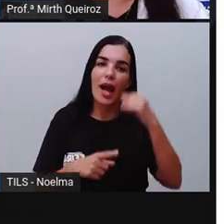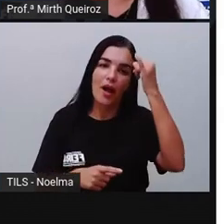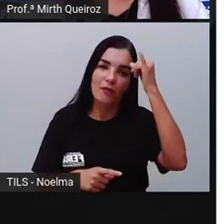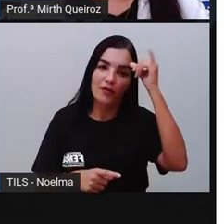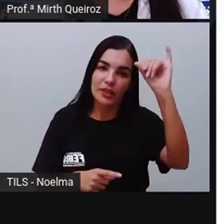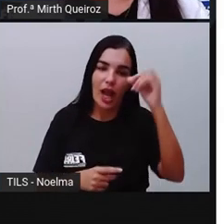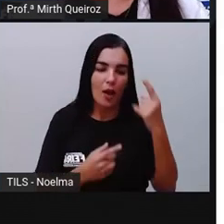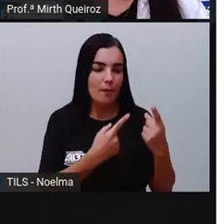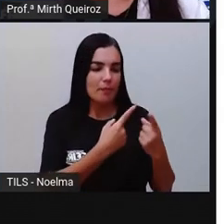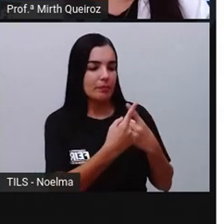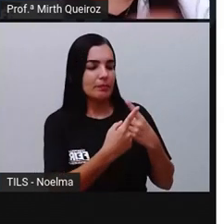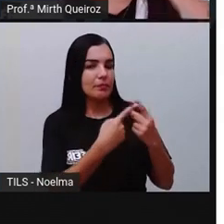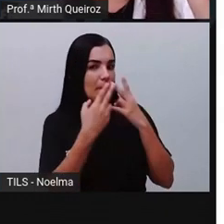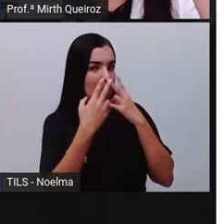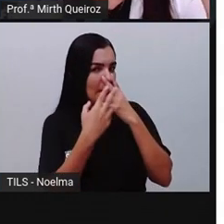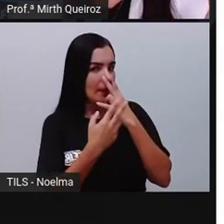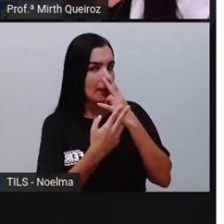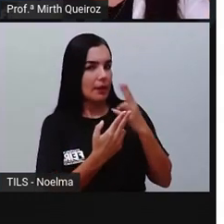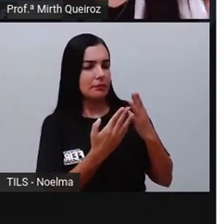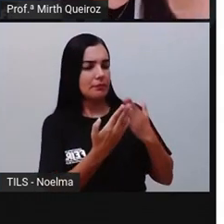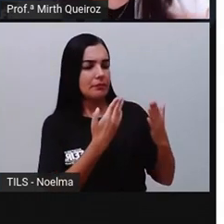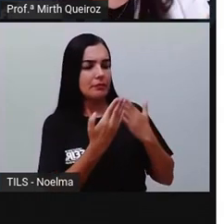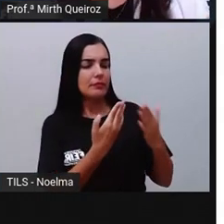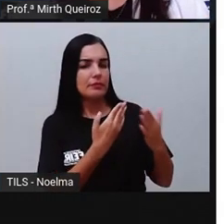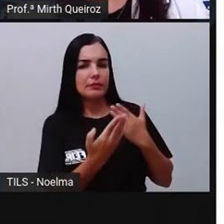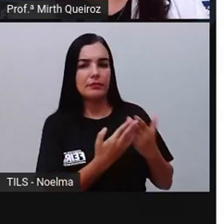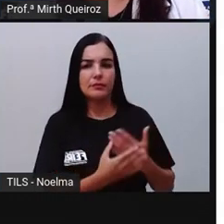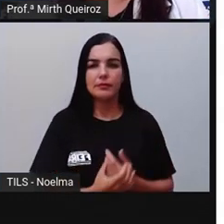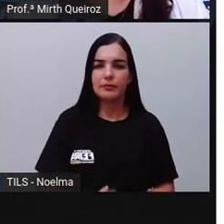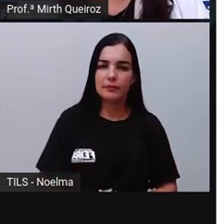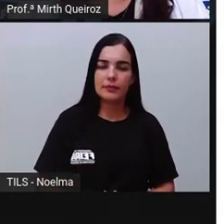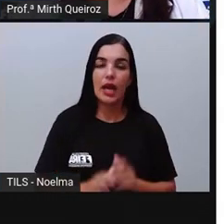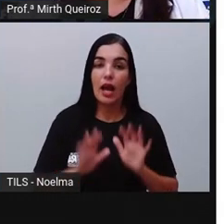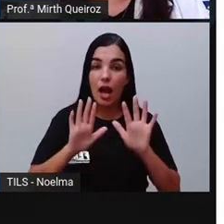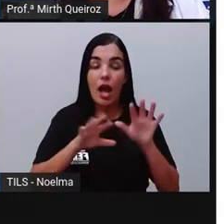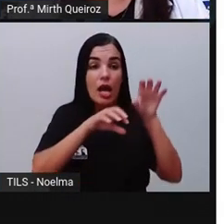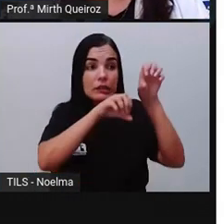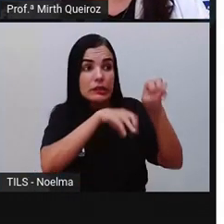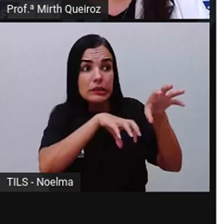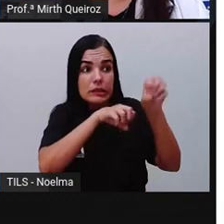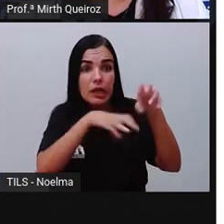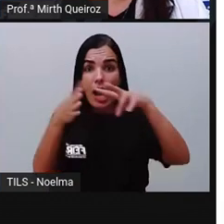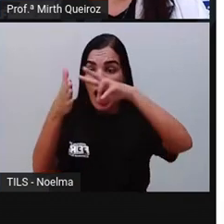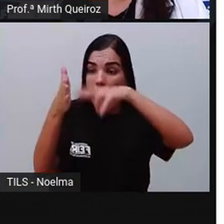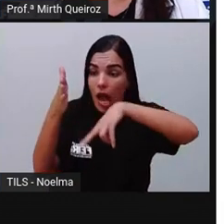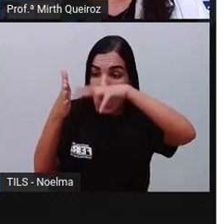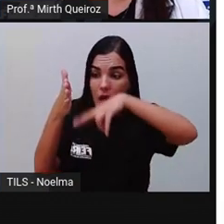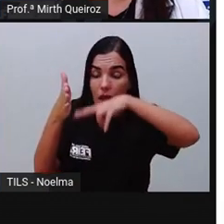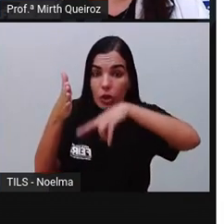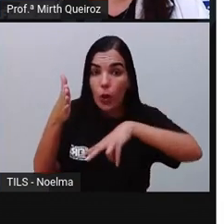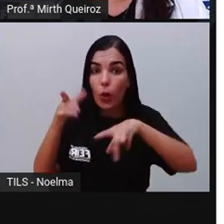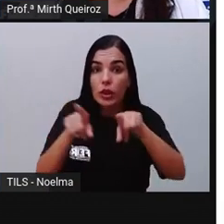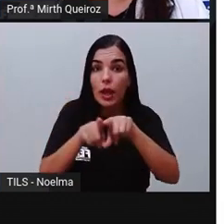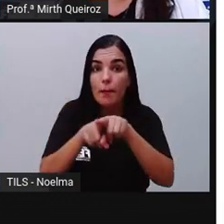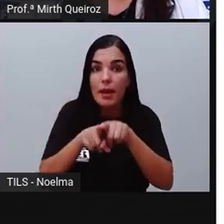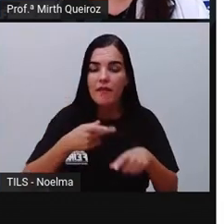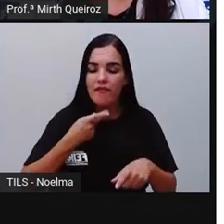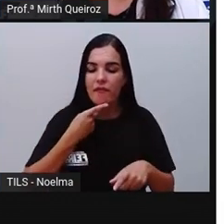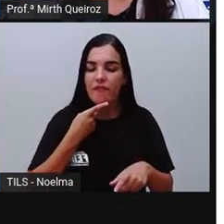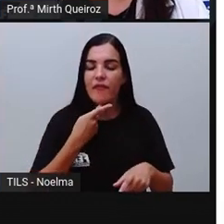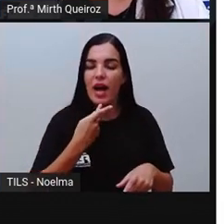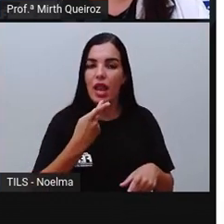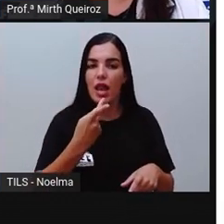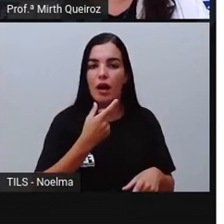tipo de ambiguidade. Ensina ao leitor a pronúncia adequada dos vocábulos, né?